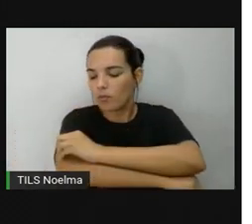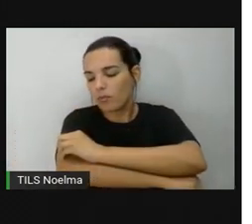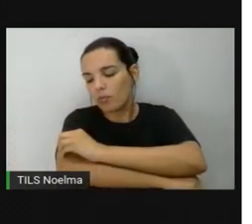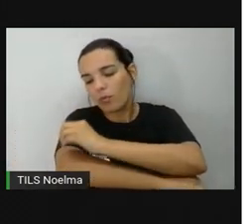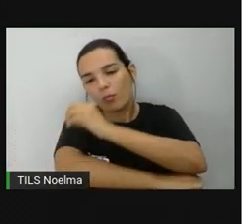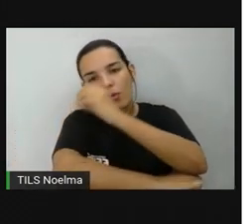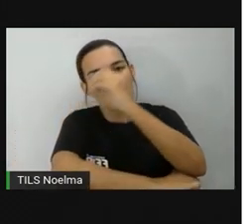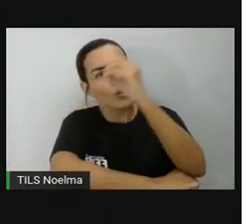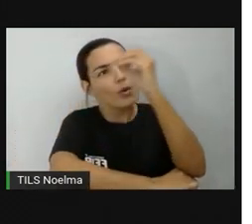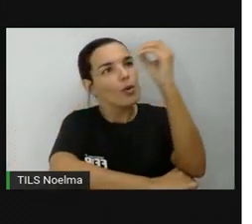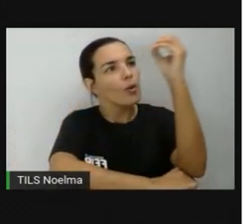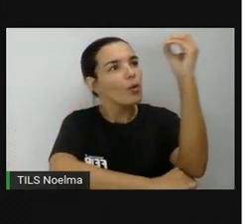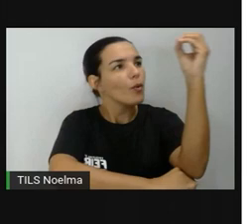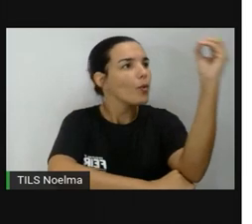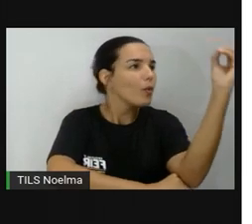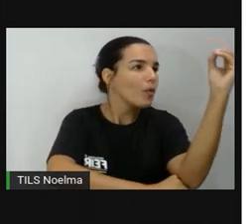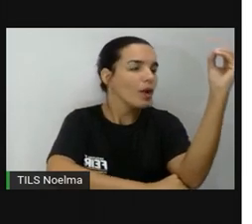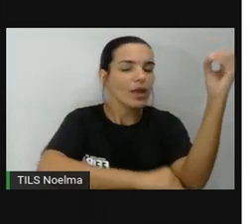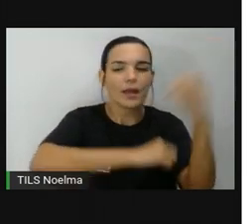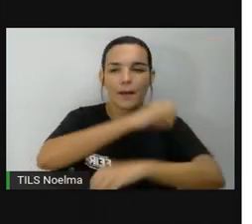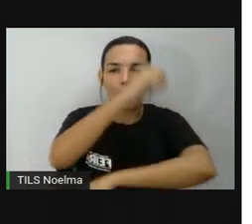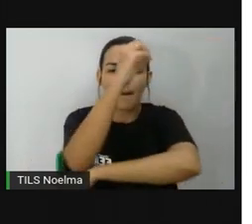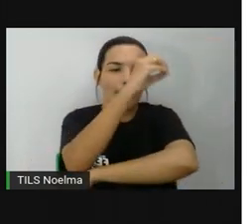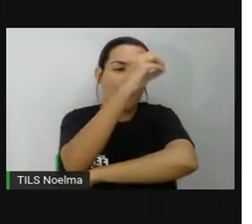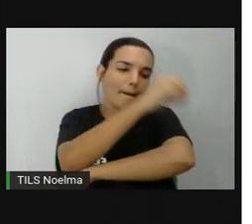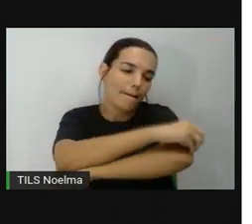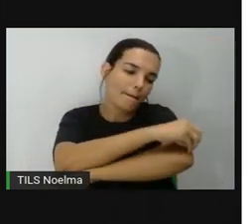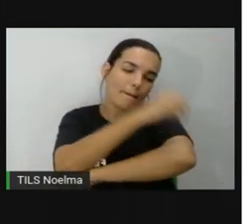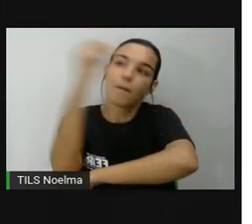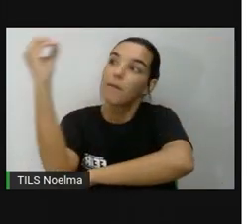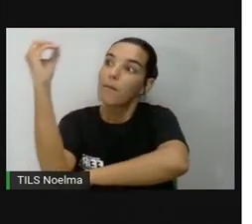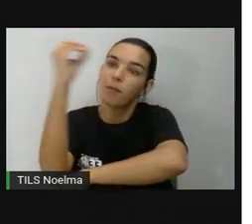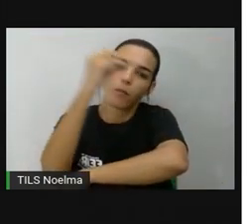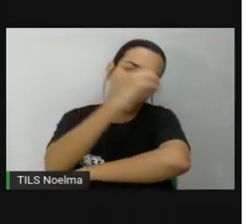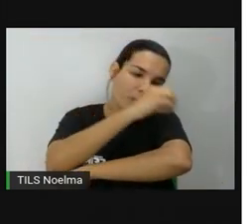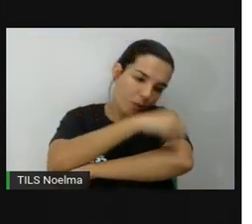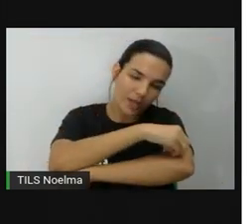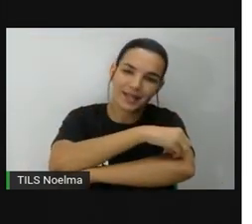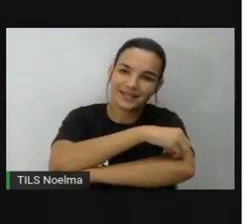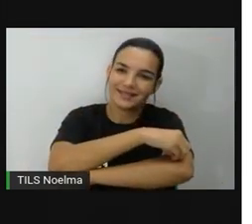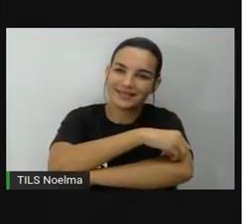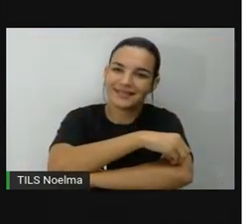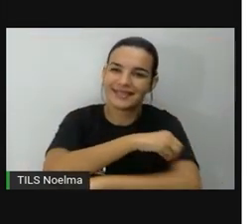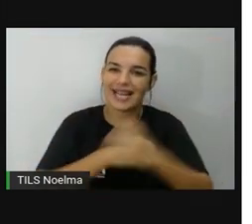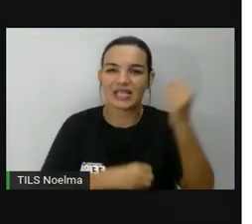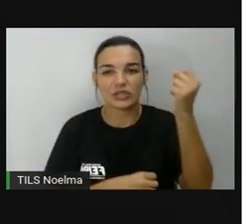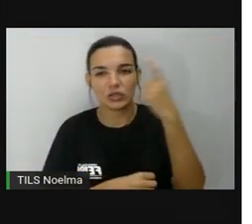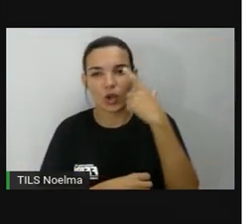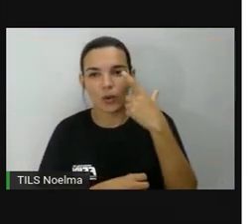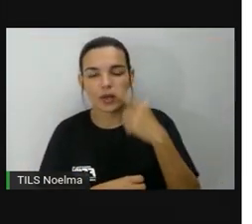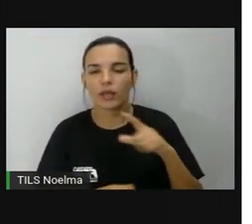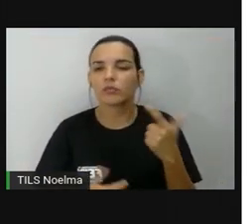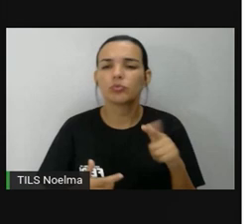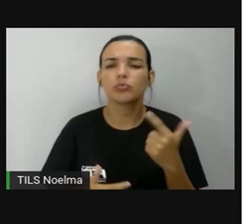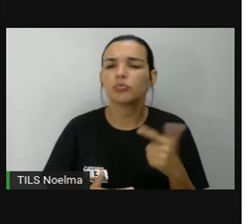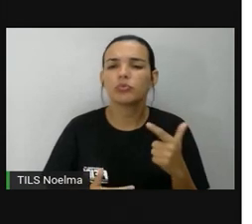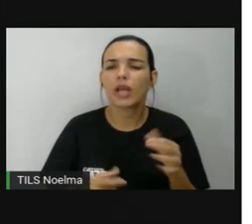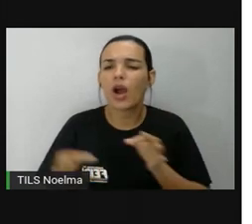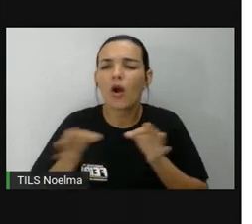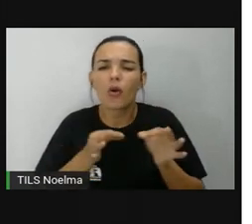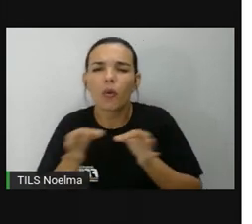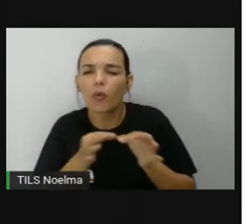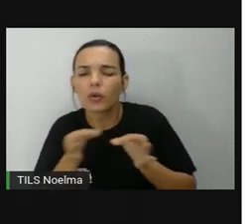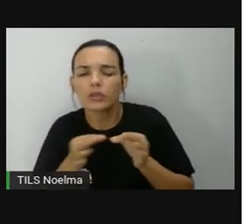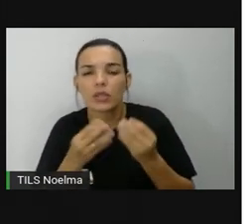Essa informação pode nos ajudar a nos localizarmos. Quando não existiam instrumentos de orientação, as pessoas se